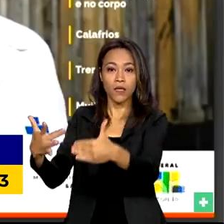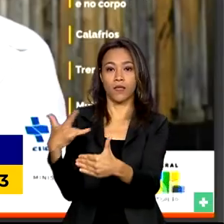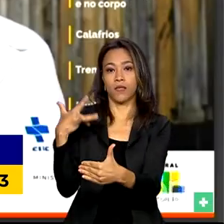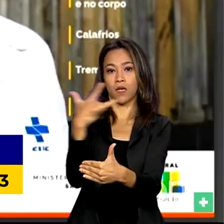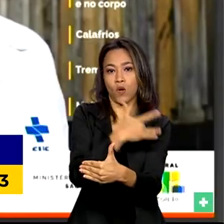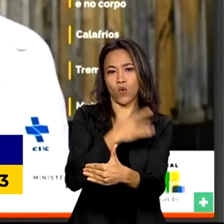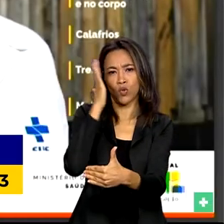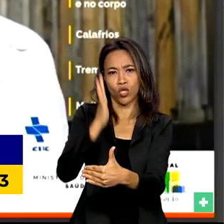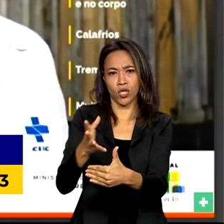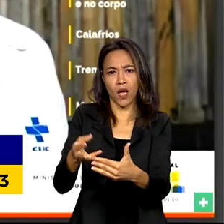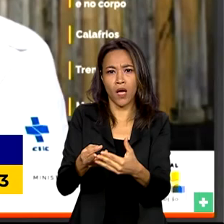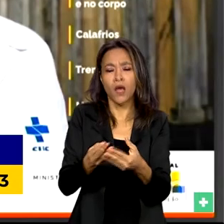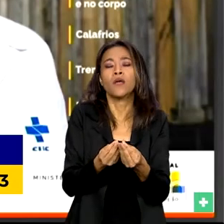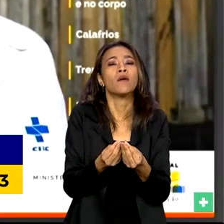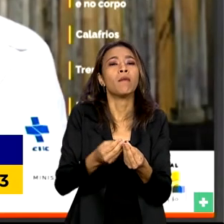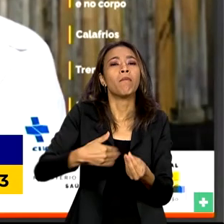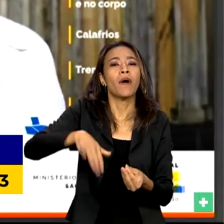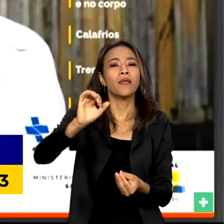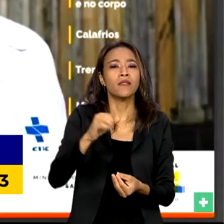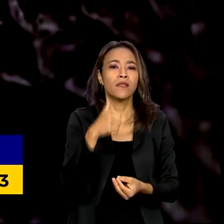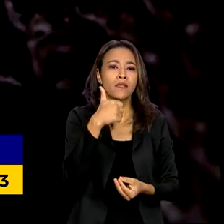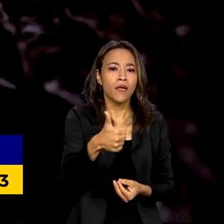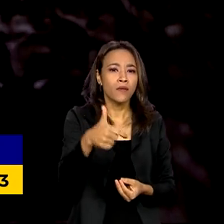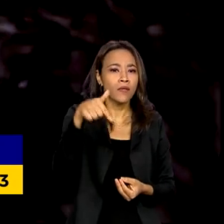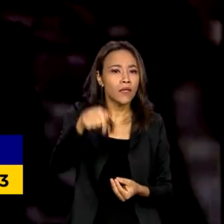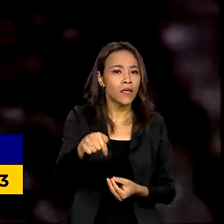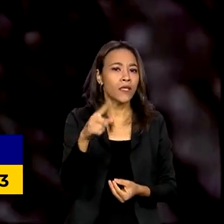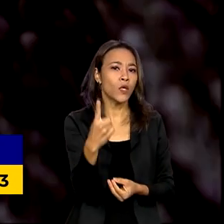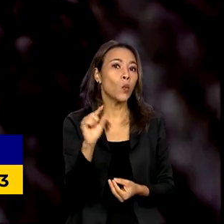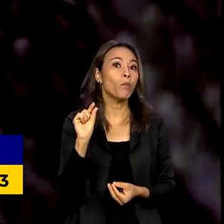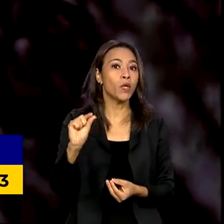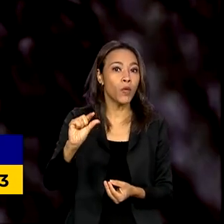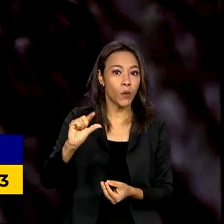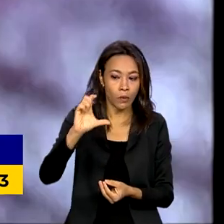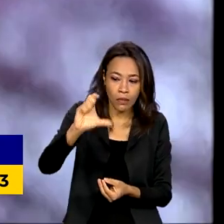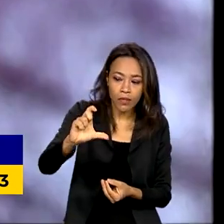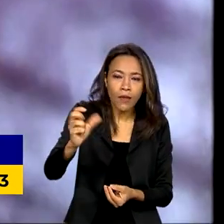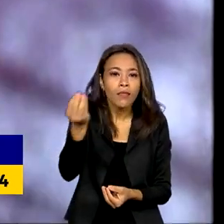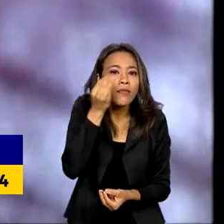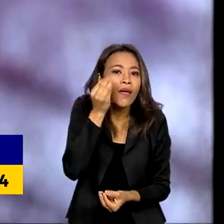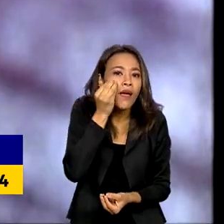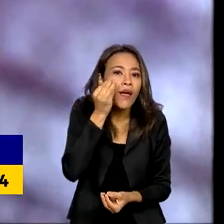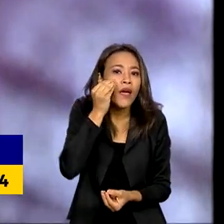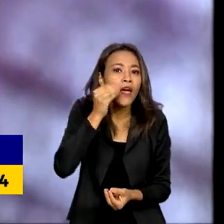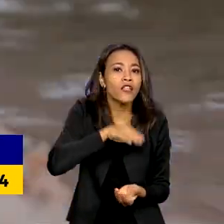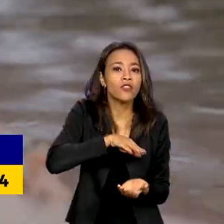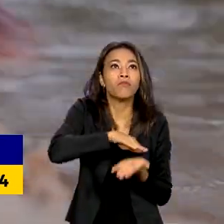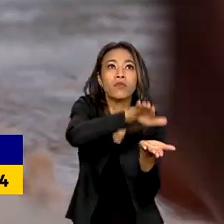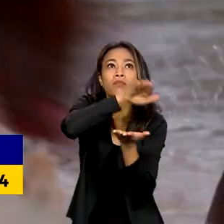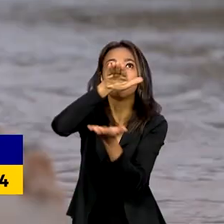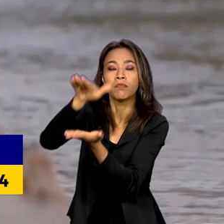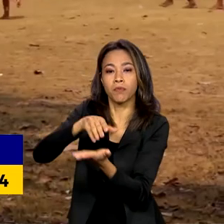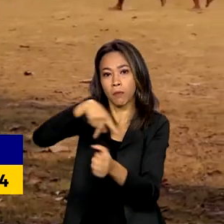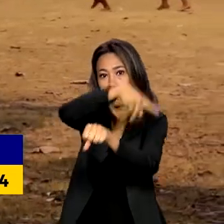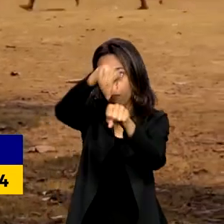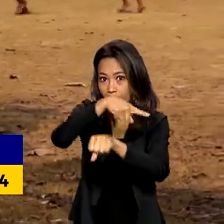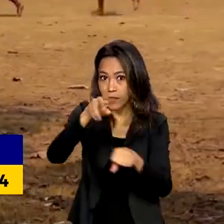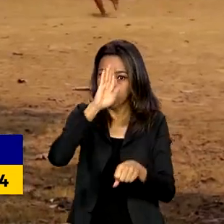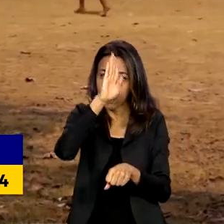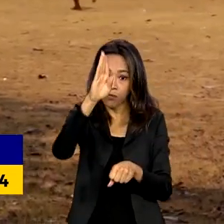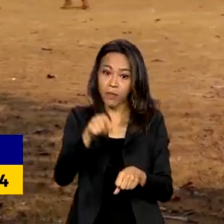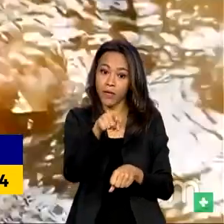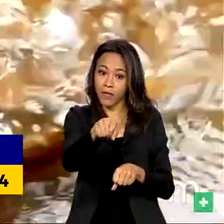mais de 171 mil testes para diagnóstico em todo o país, inclusive para distritos